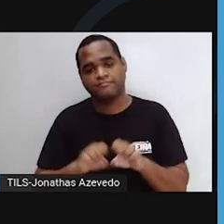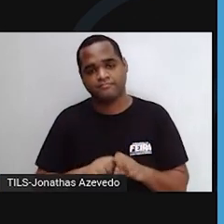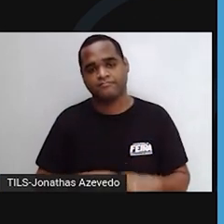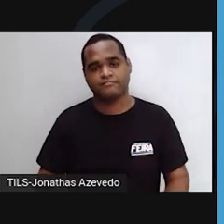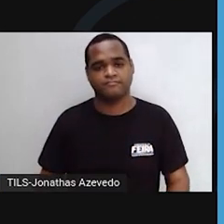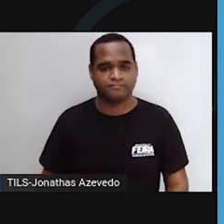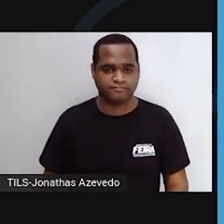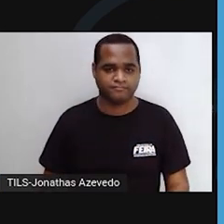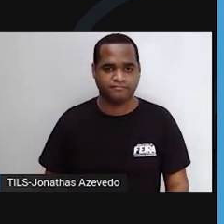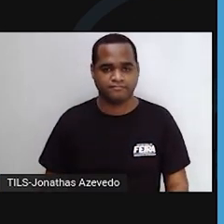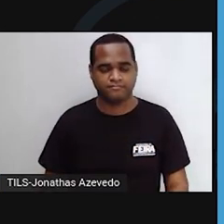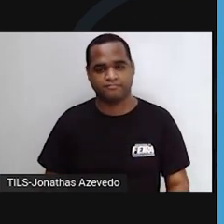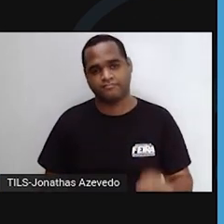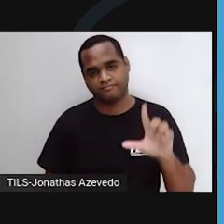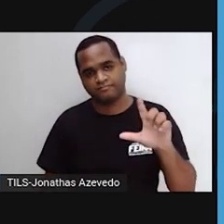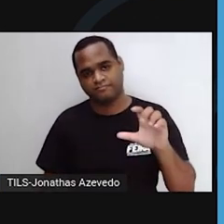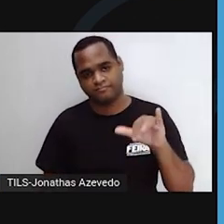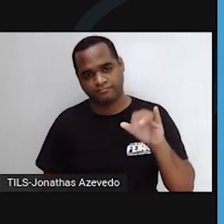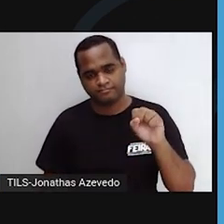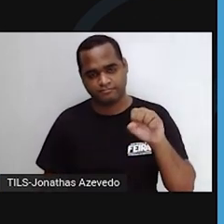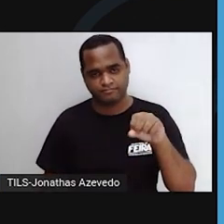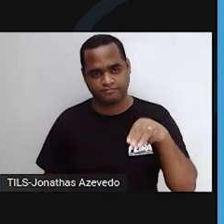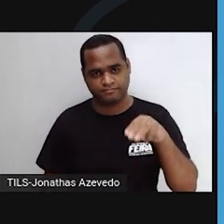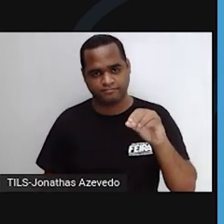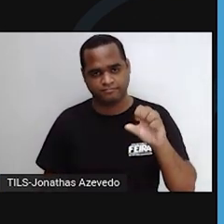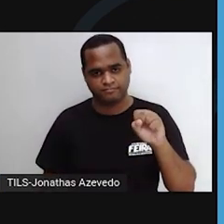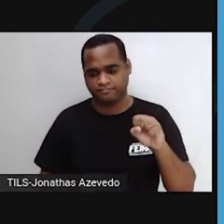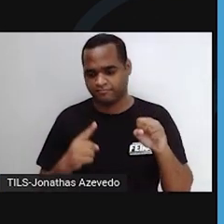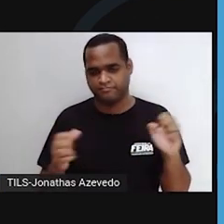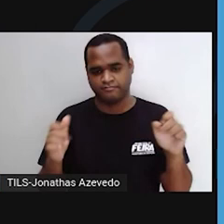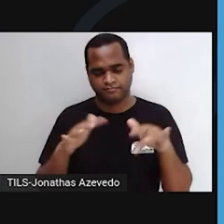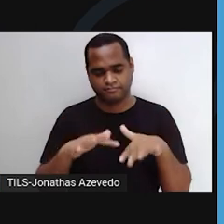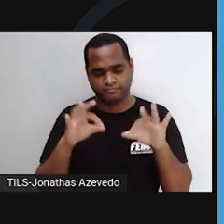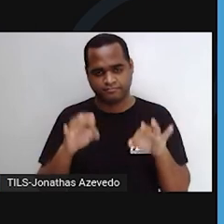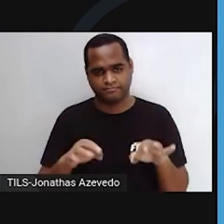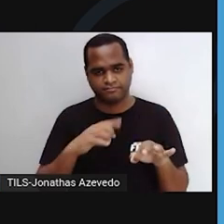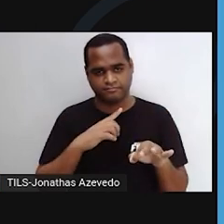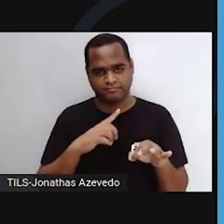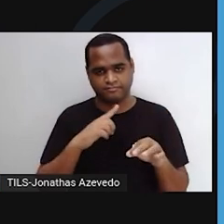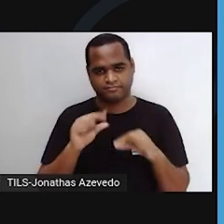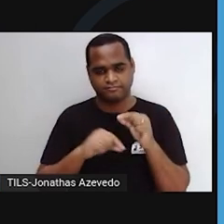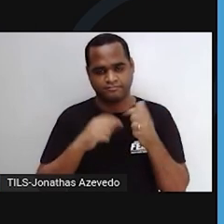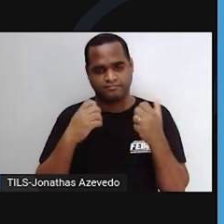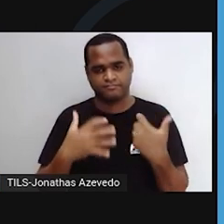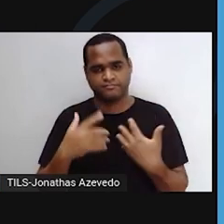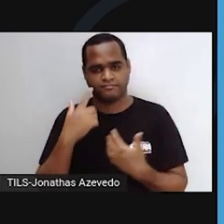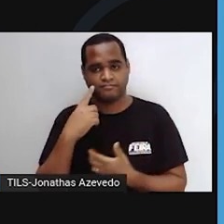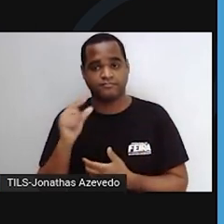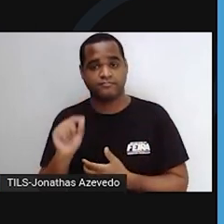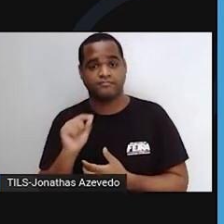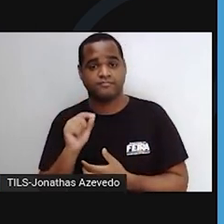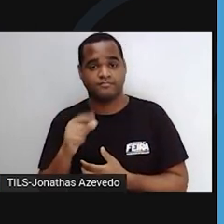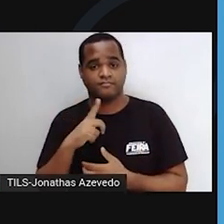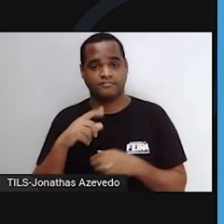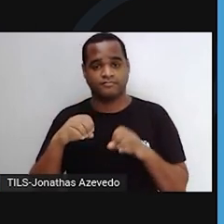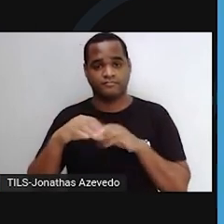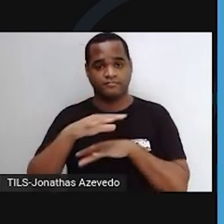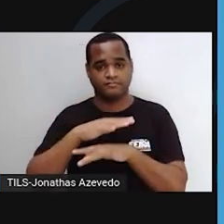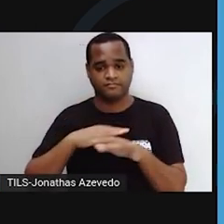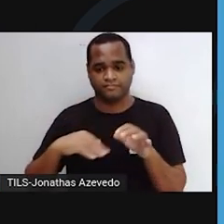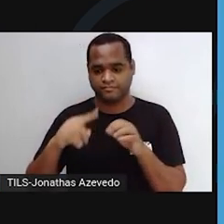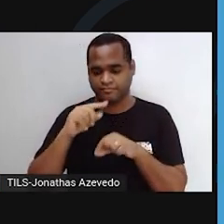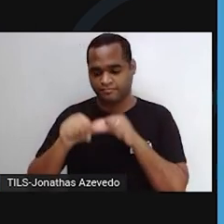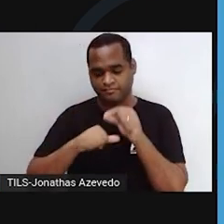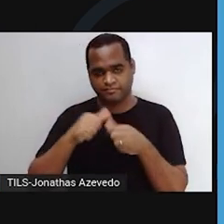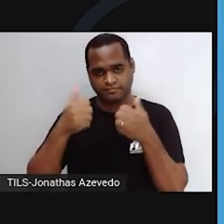Lisossomos. Os lisossomos são formados no complexo de Golgi. Tem como função fazer a degradação e digestão de